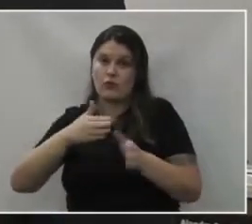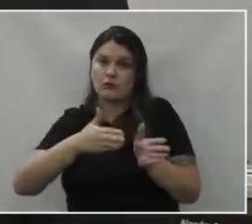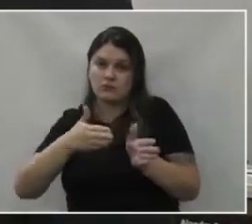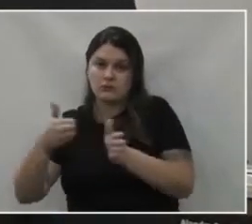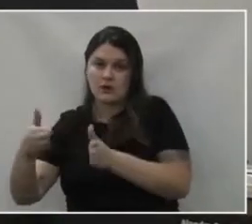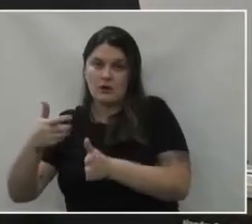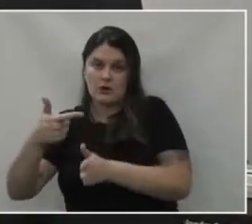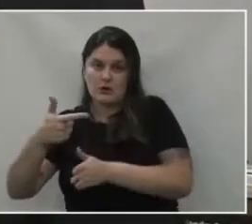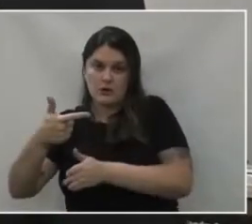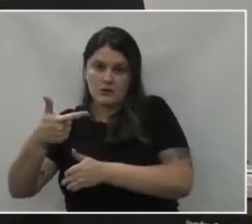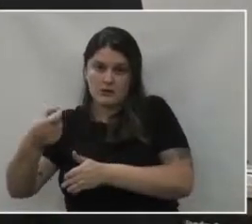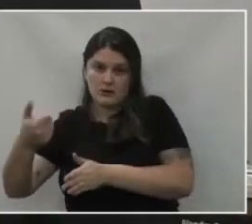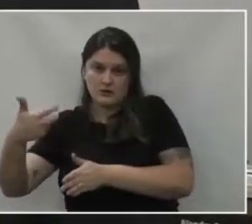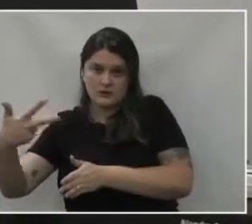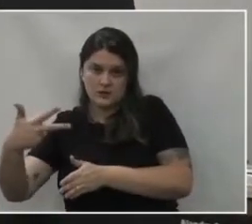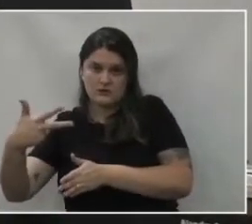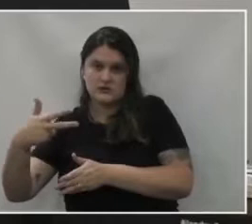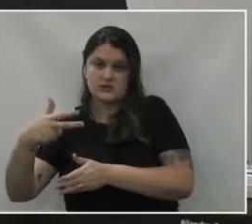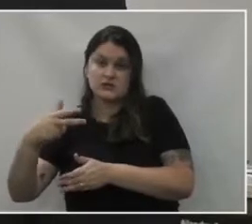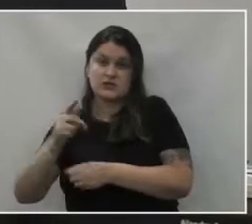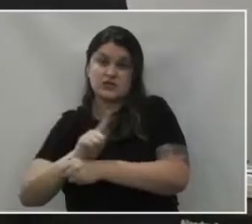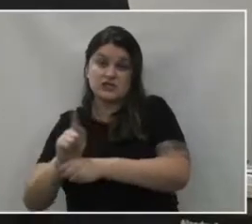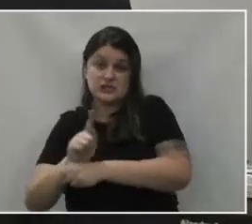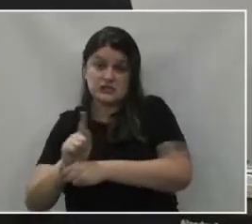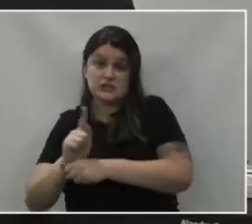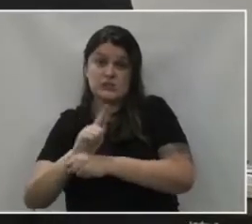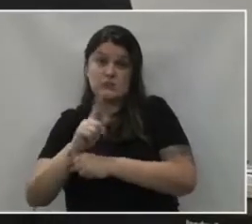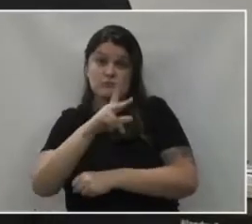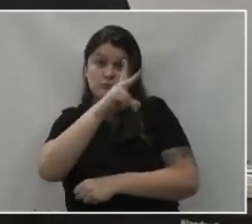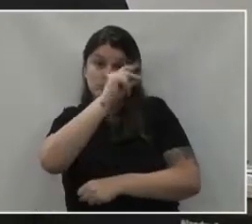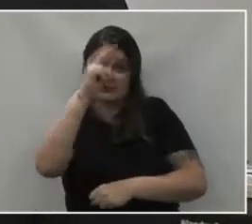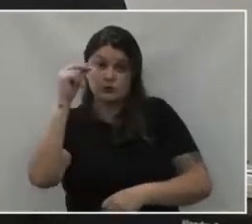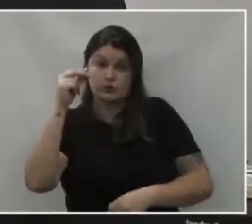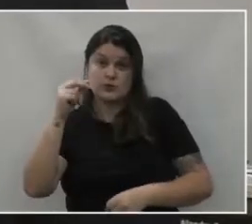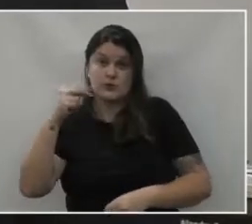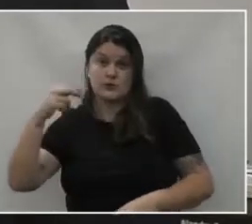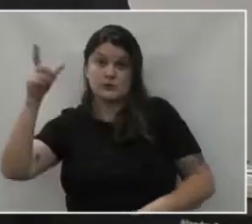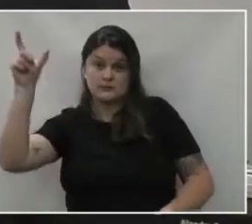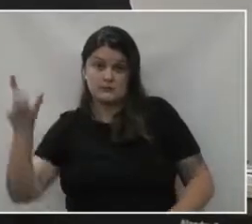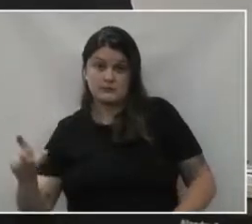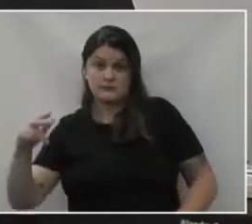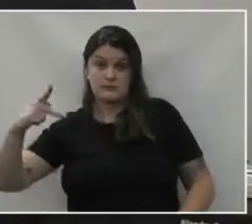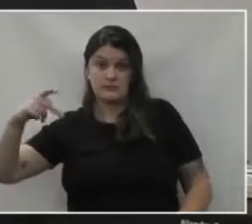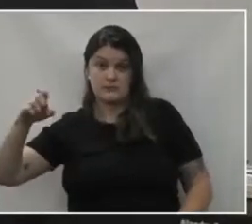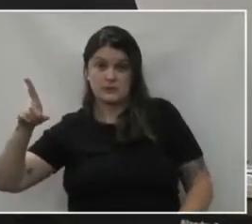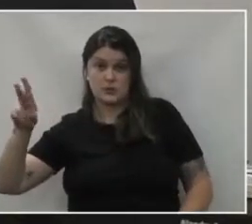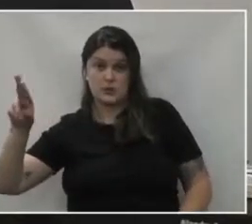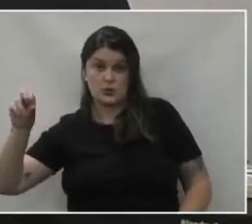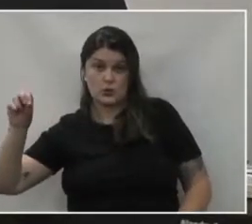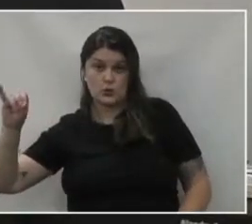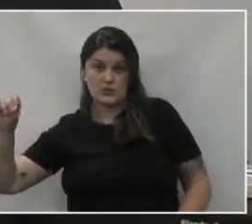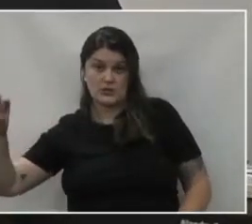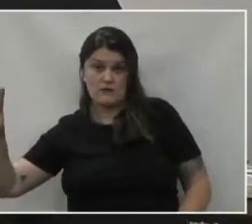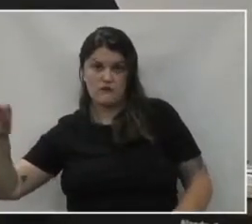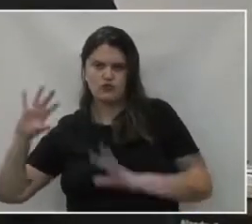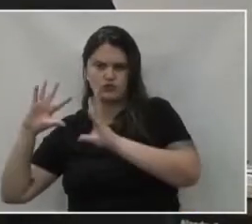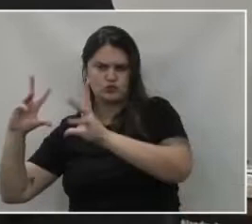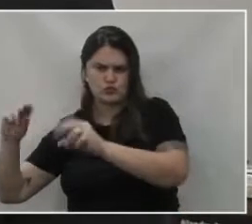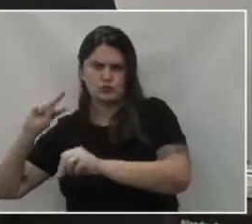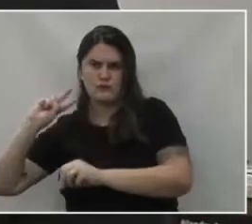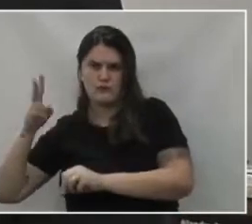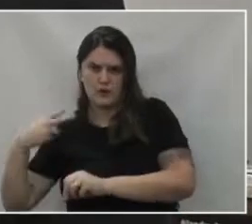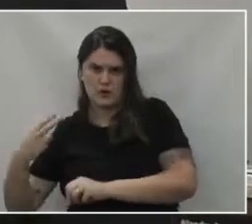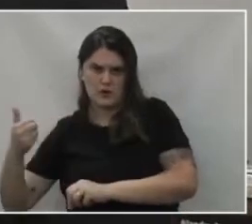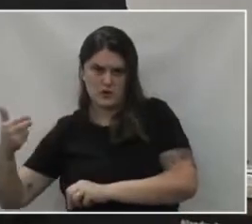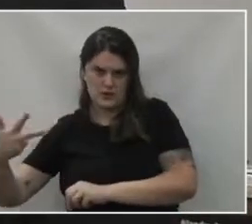2013, onde a gestão era do ex-prefeito Pedro Ivo Ilkio e as contas foram aprovadas por unanimidade pelos 13